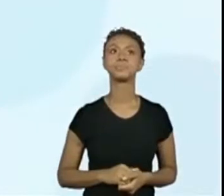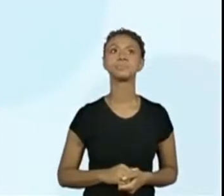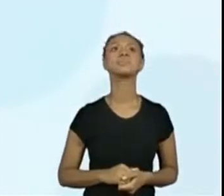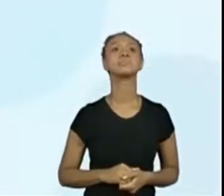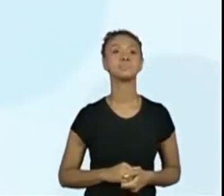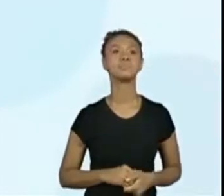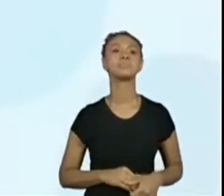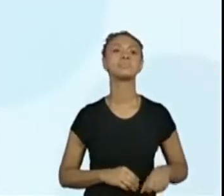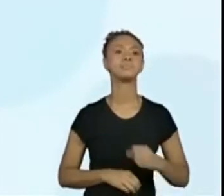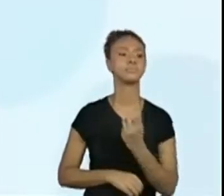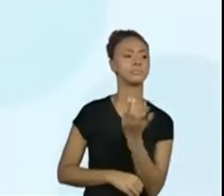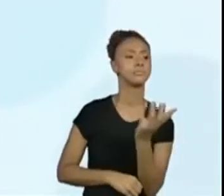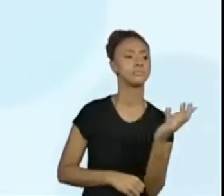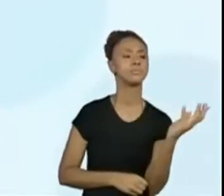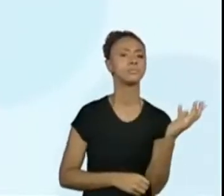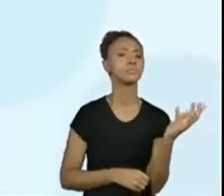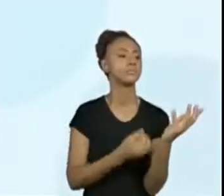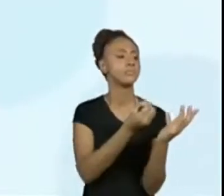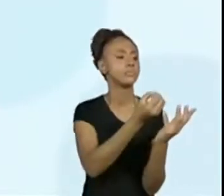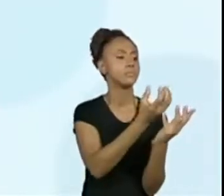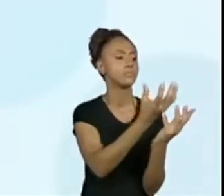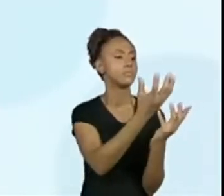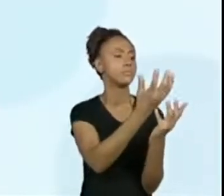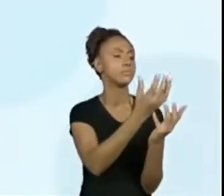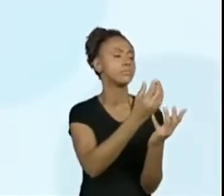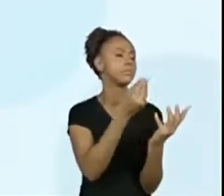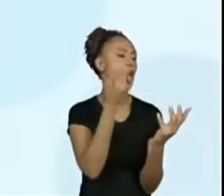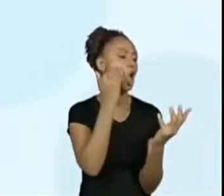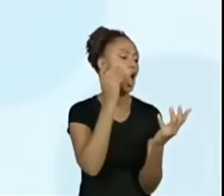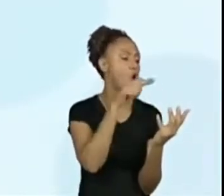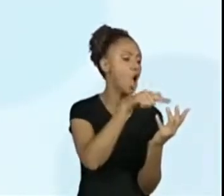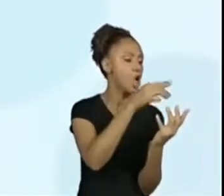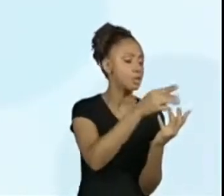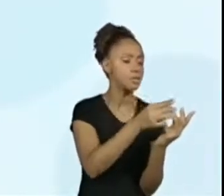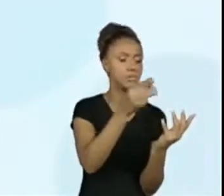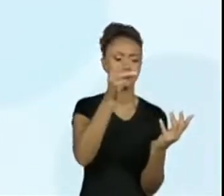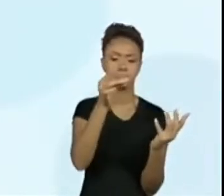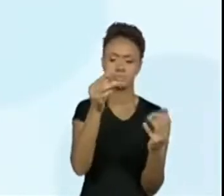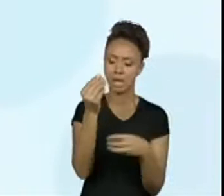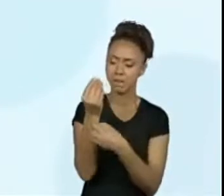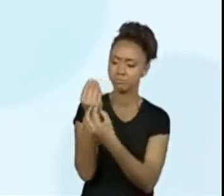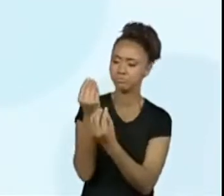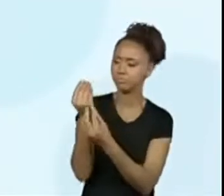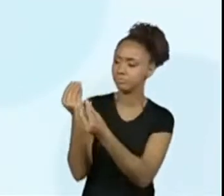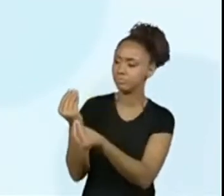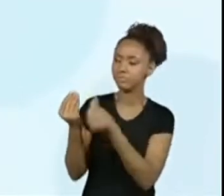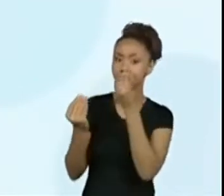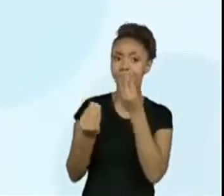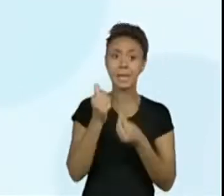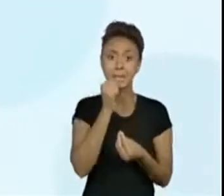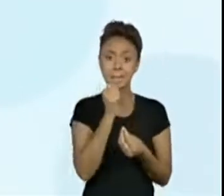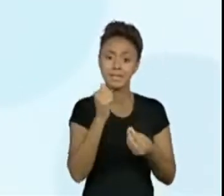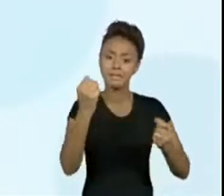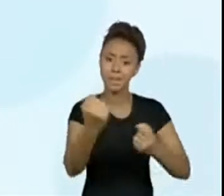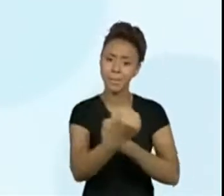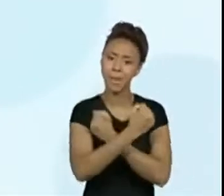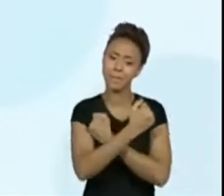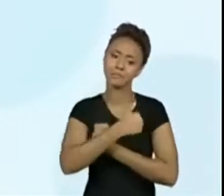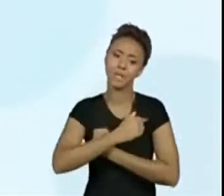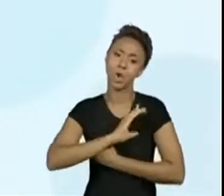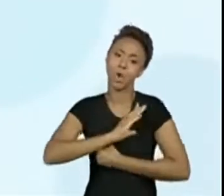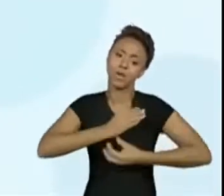Roseira, dá-me uma rosa. Craveiro, dá-me um botão. Menina, dá-me um abraço, que eu te dou o meu coração.